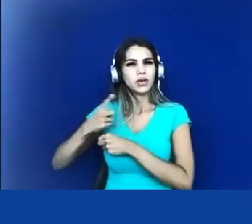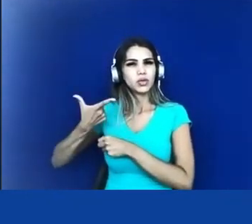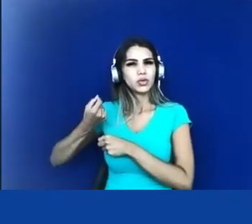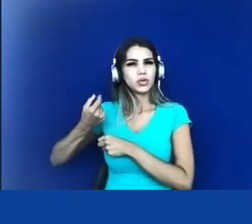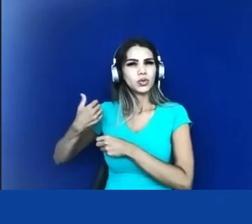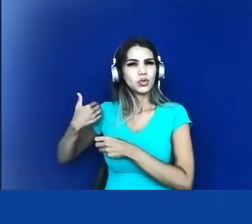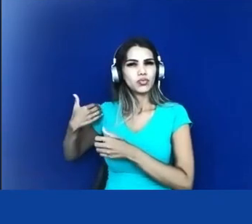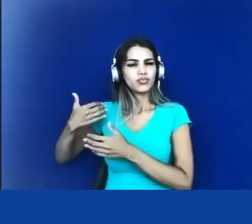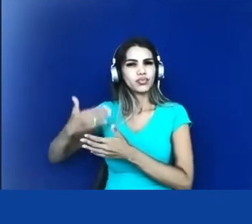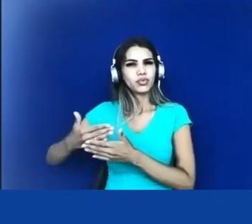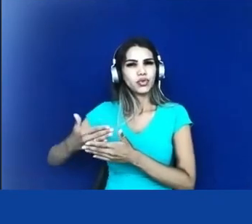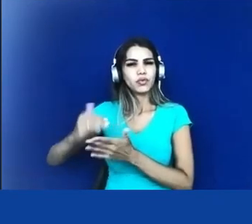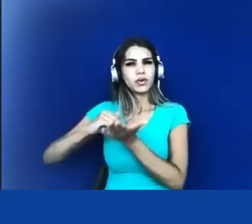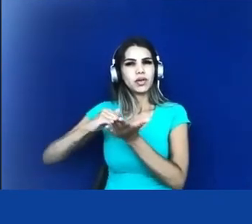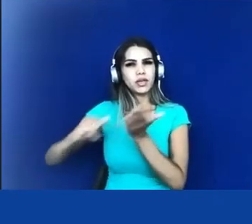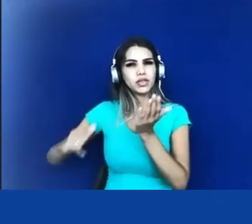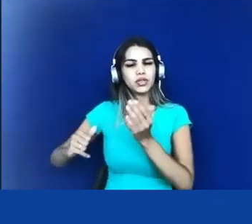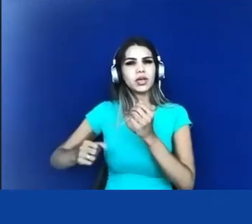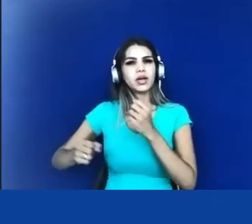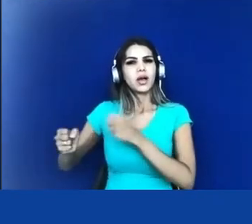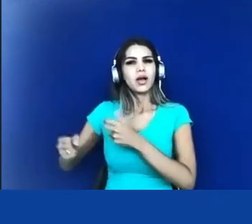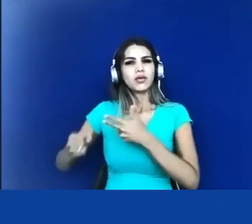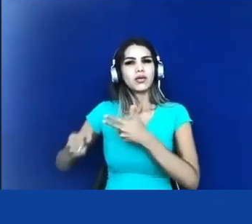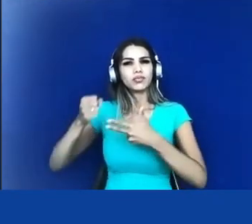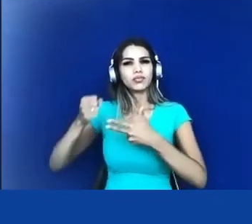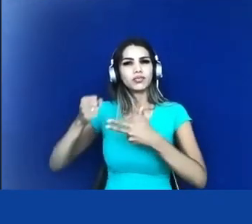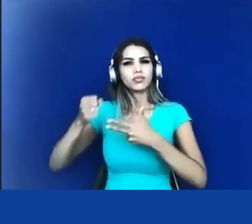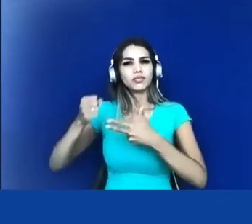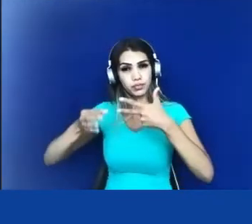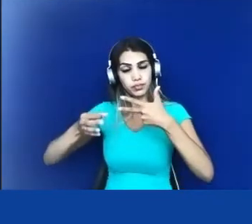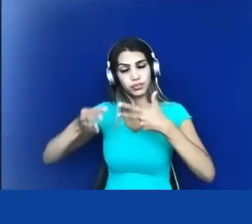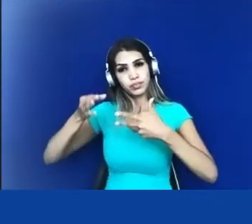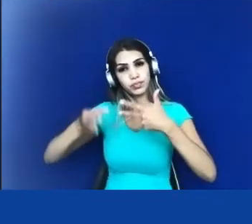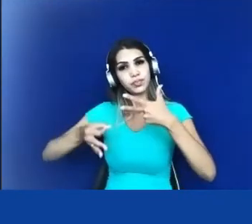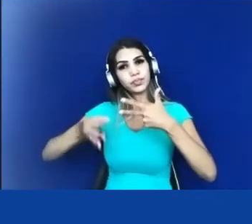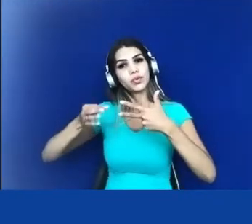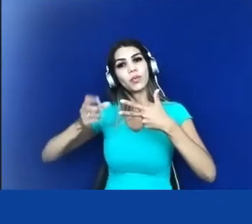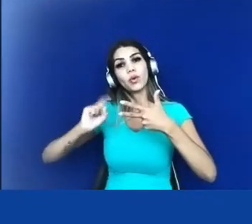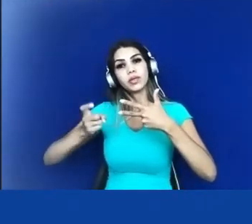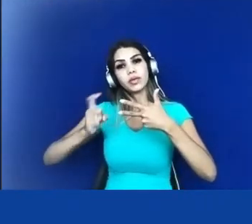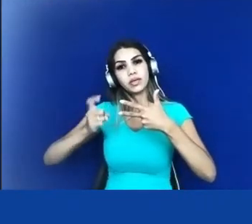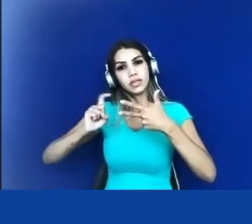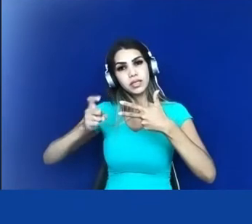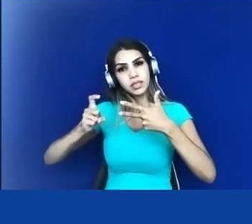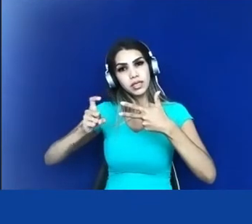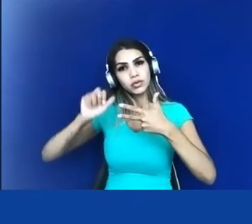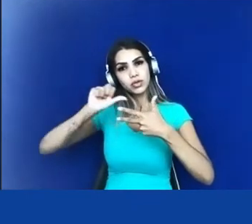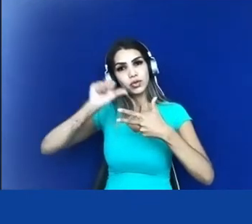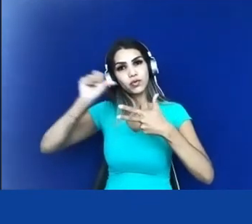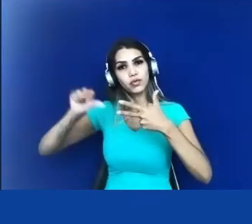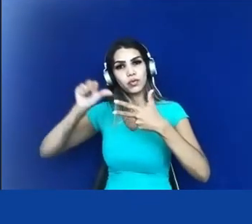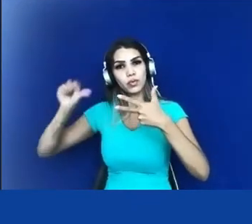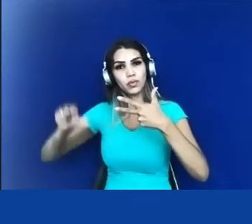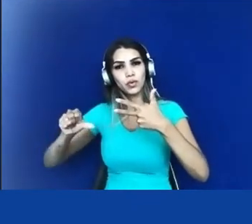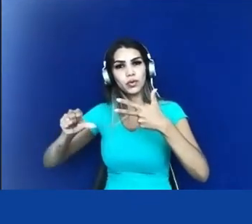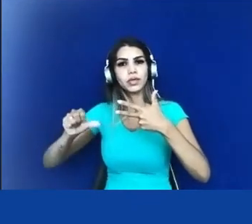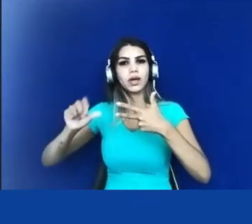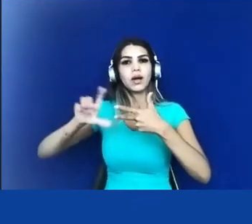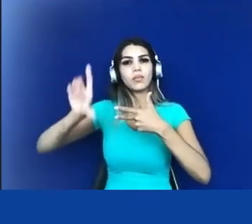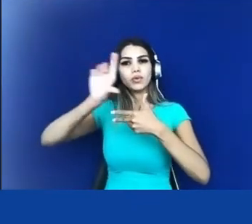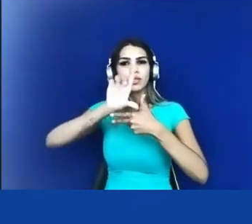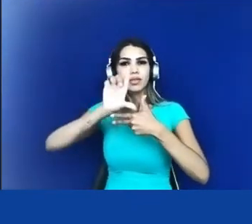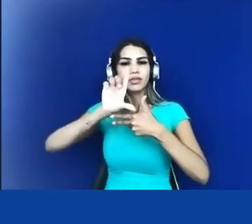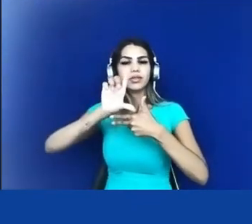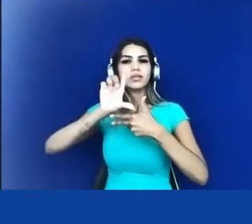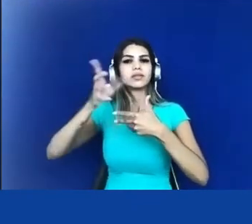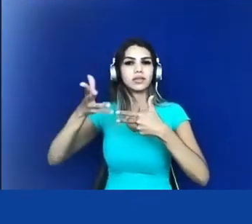poder executivo a demarcação dos territórios né e passar para o poder legislativo nós vimos que esse projeto de lei